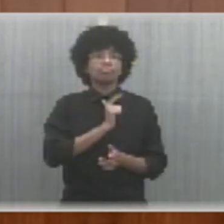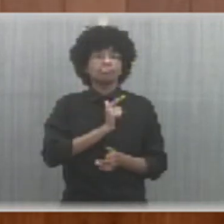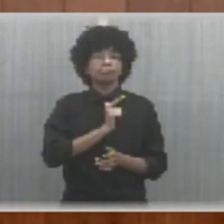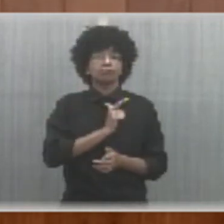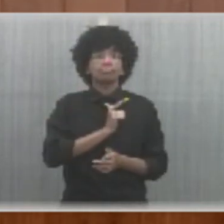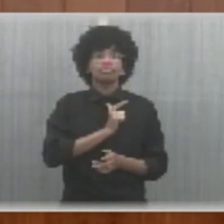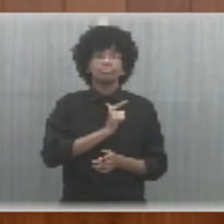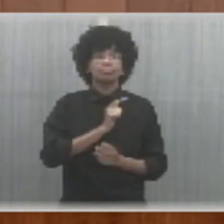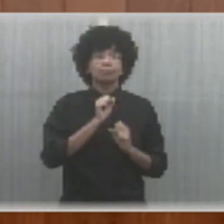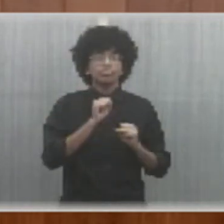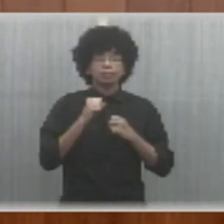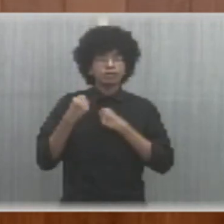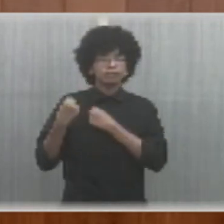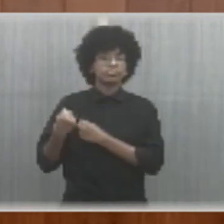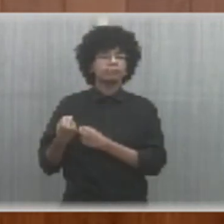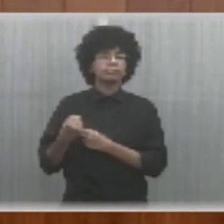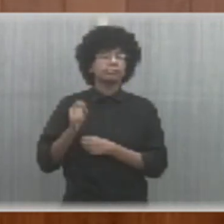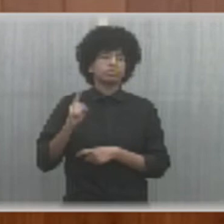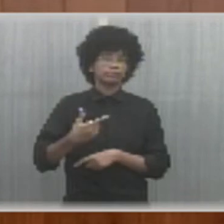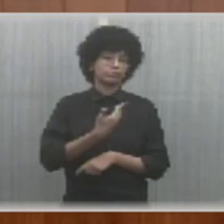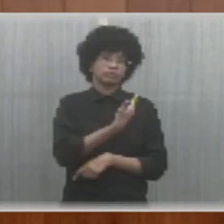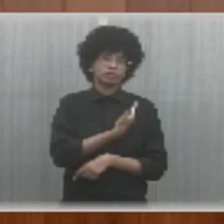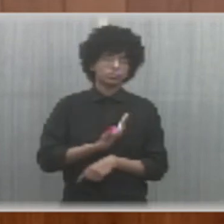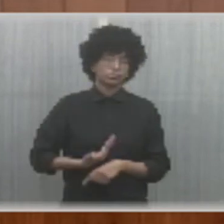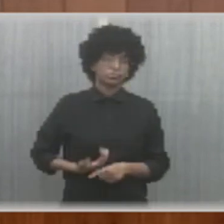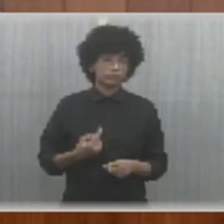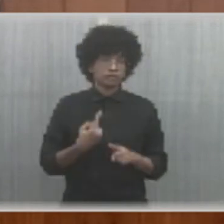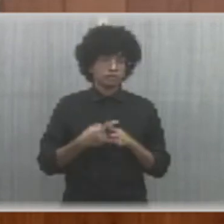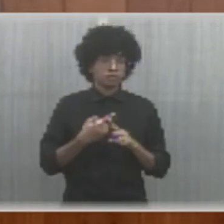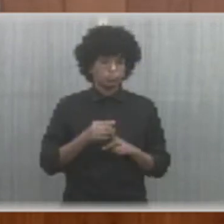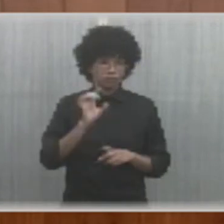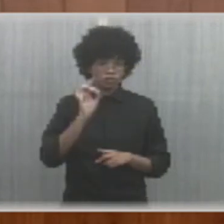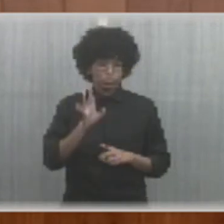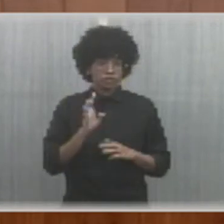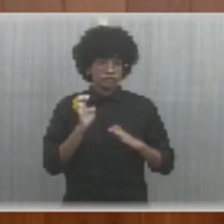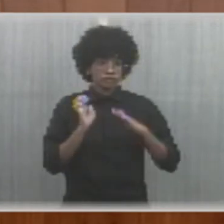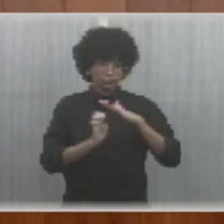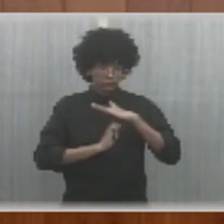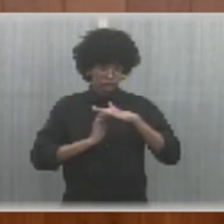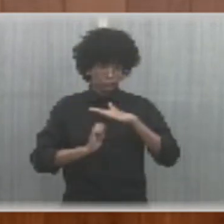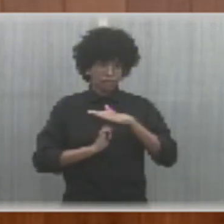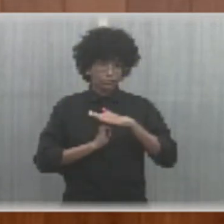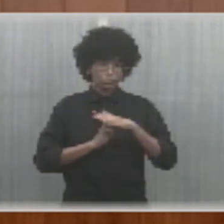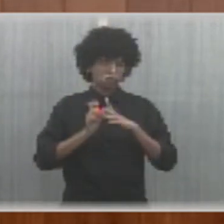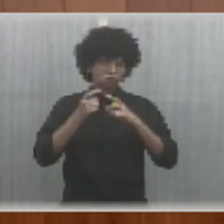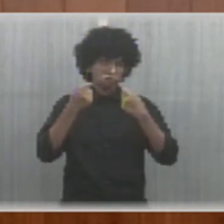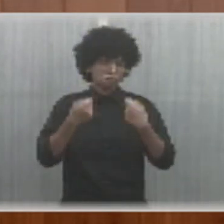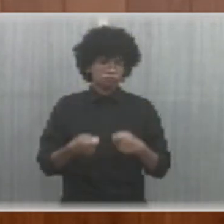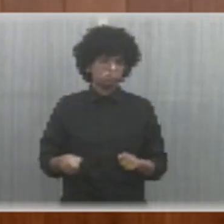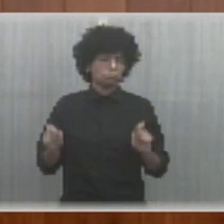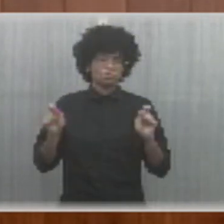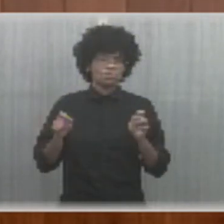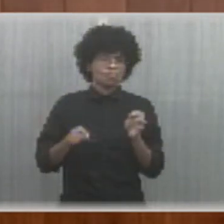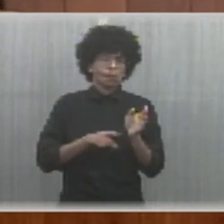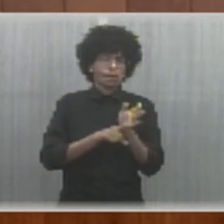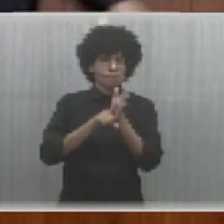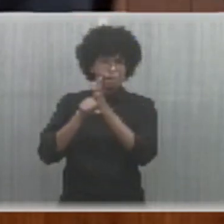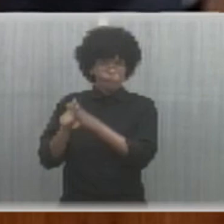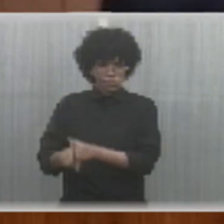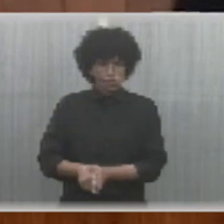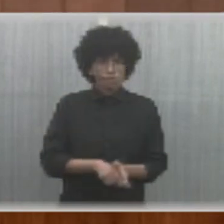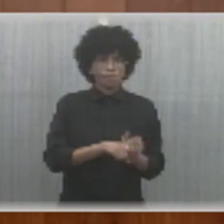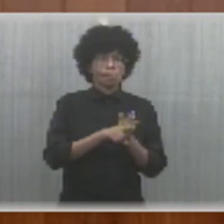Justiça? Governador. Porque se fosse só as empresas, não precisaria essa investigação